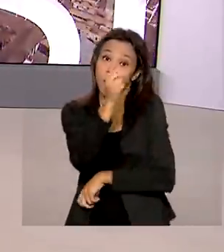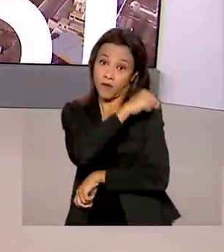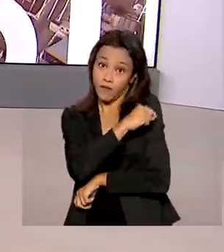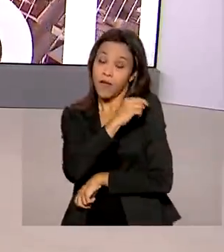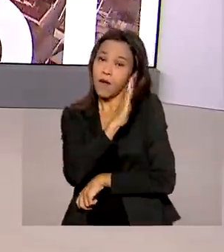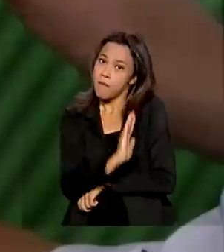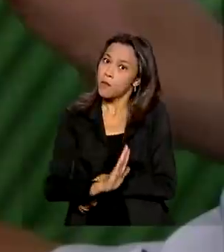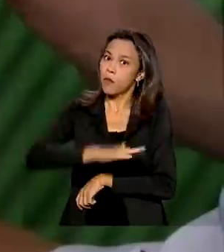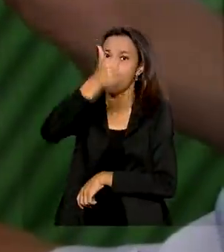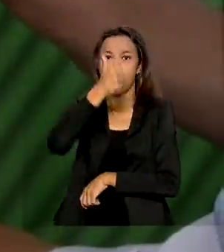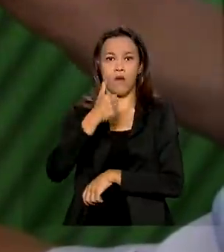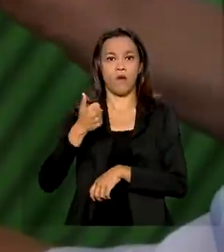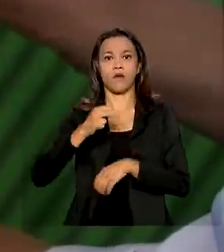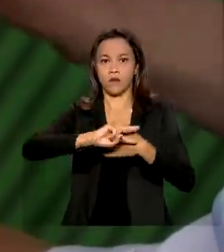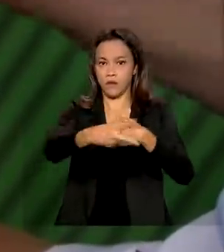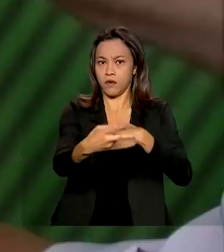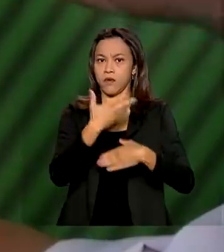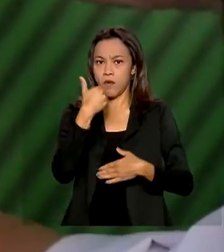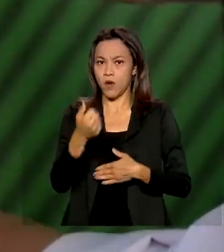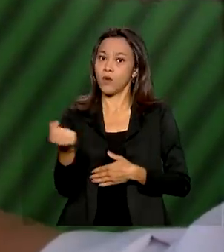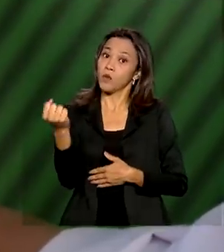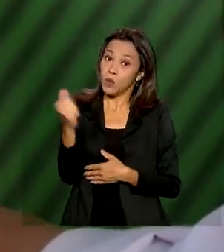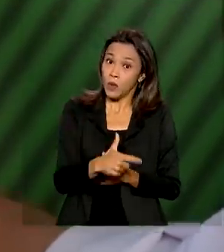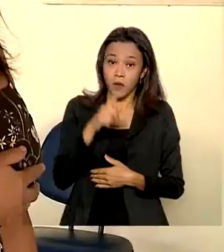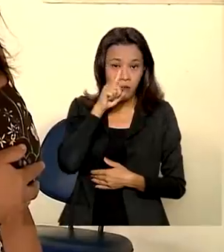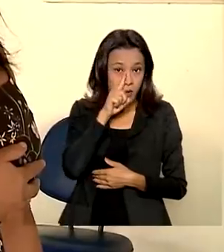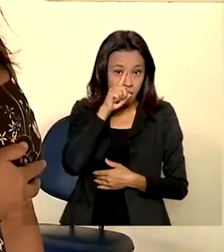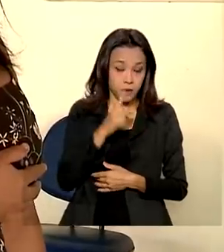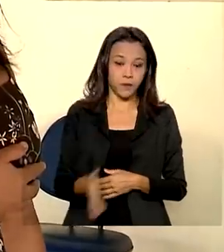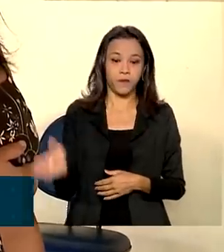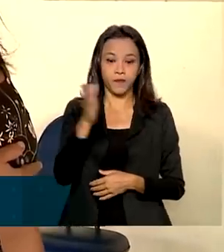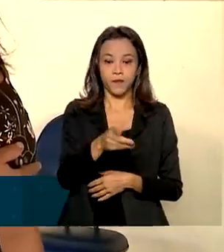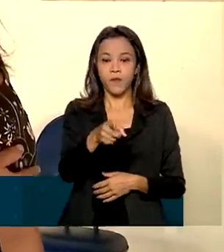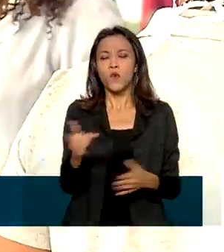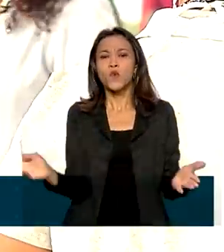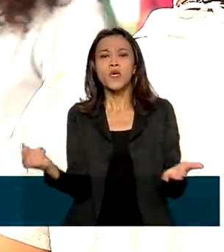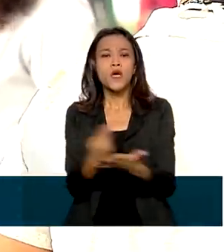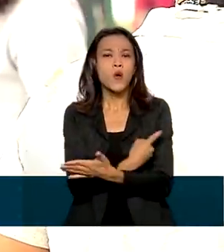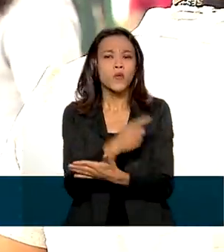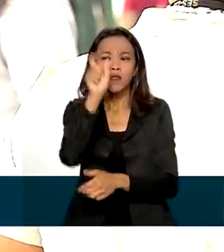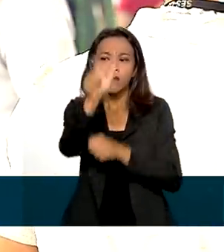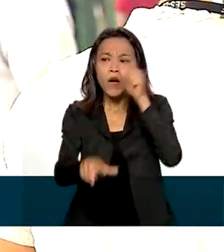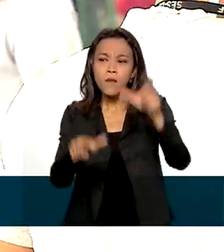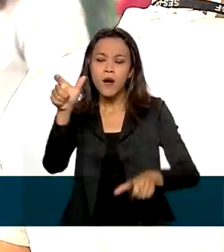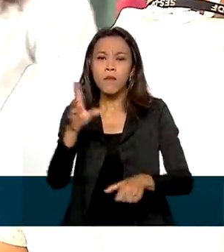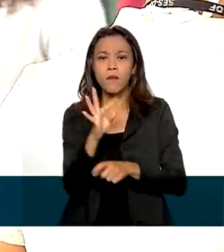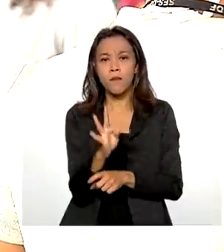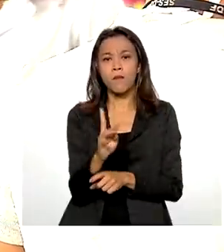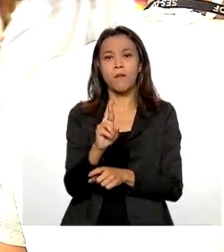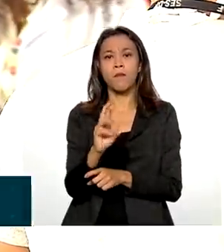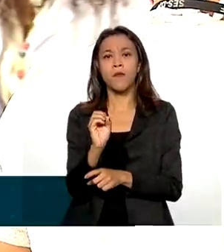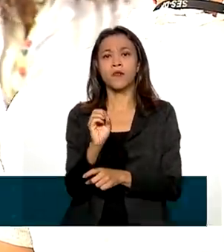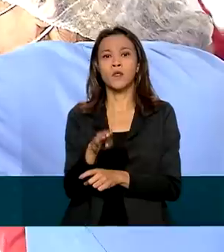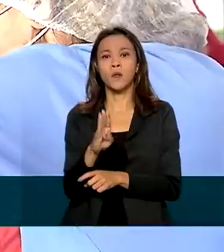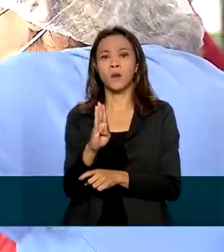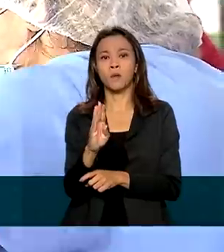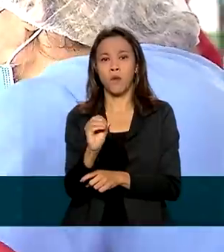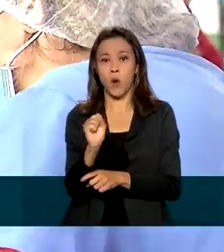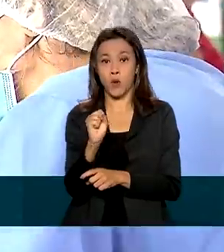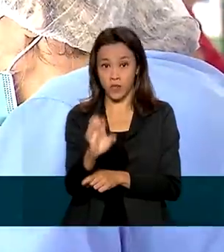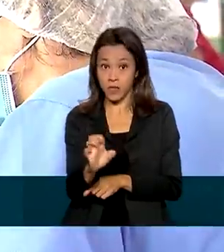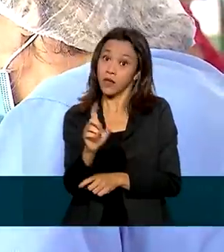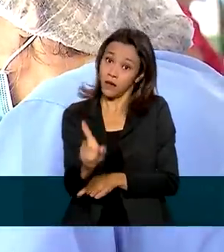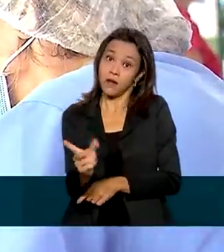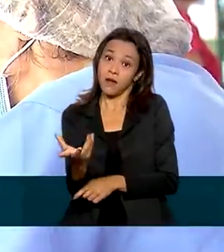os riscos. Os casos de trombose foram verificados em pessoas que receberam vacinas contra a Covid